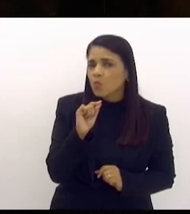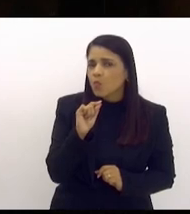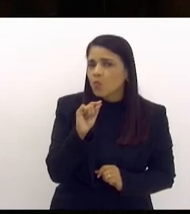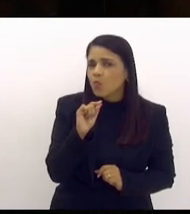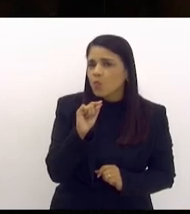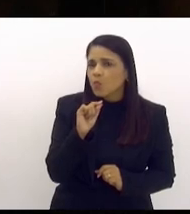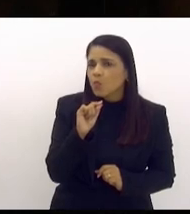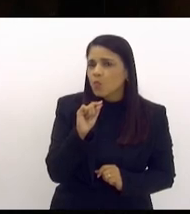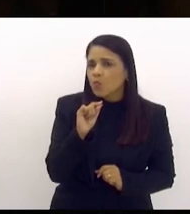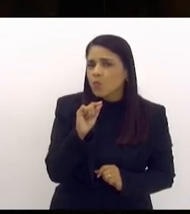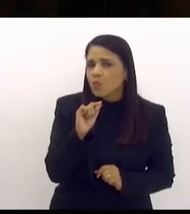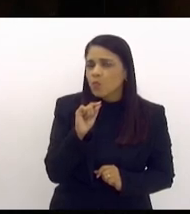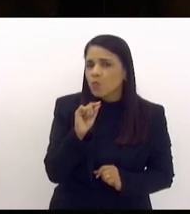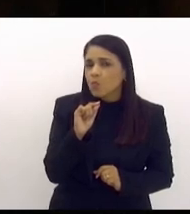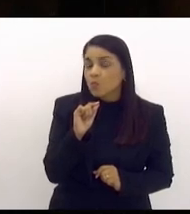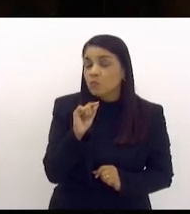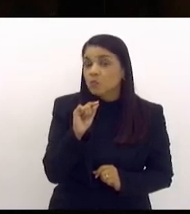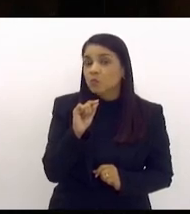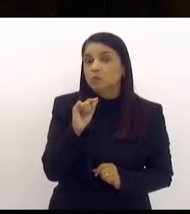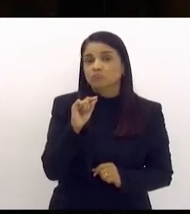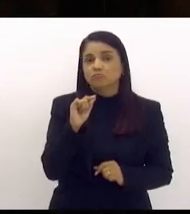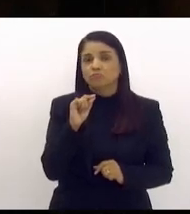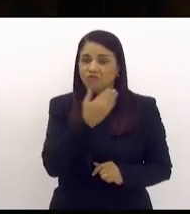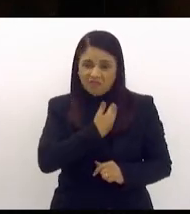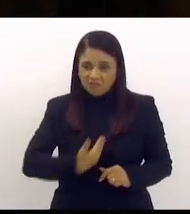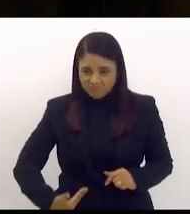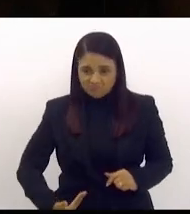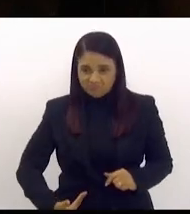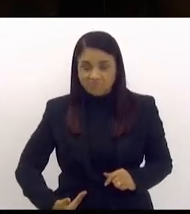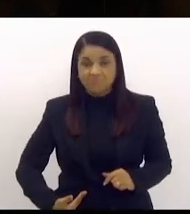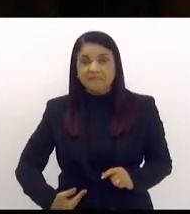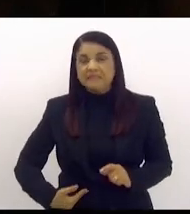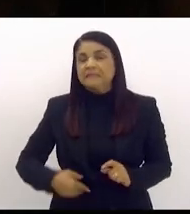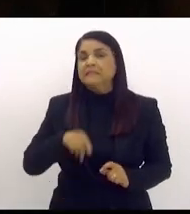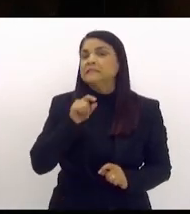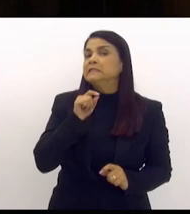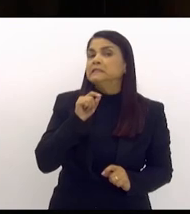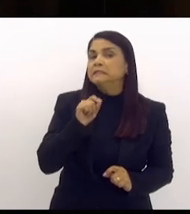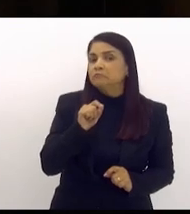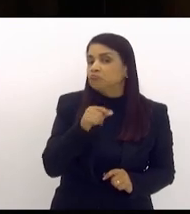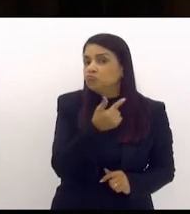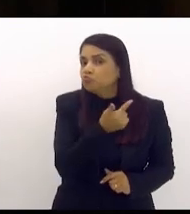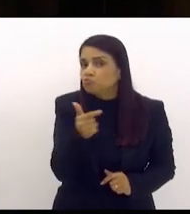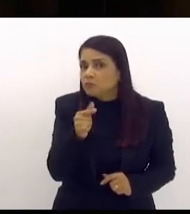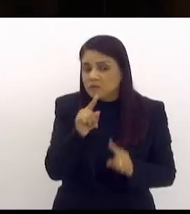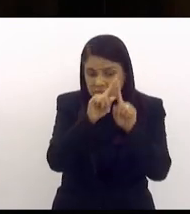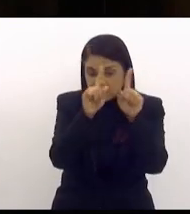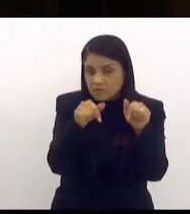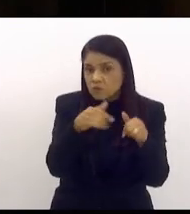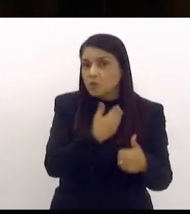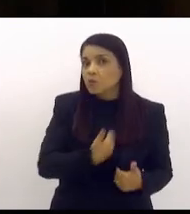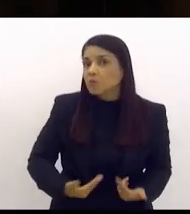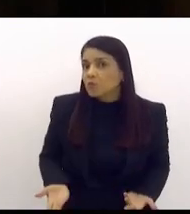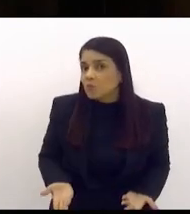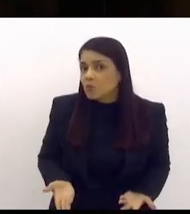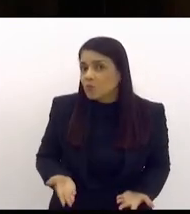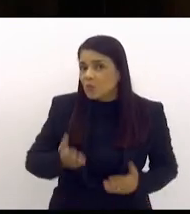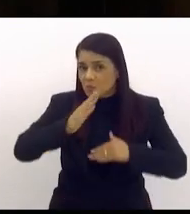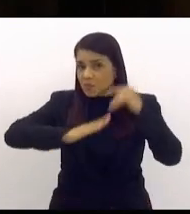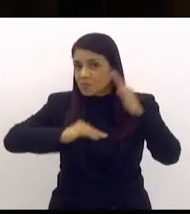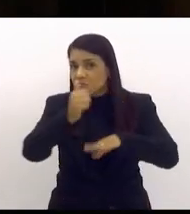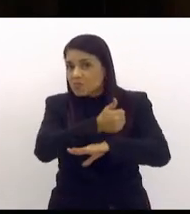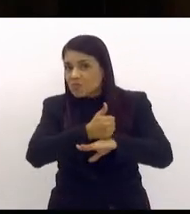da máquina pública se não fossem os servidores públicos com certeza